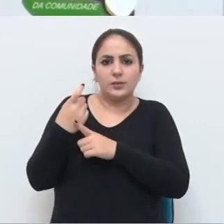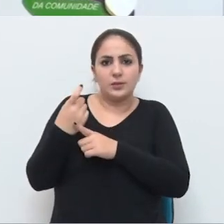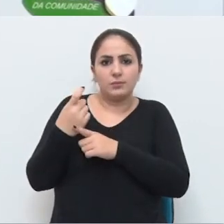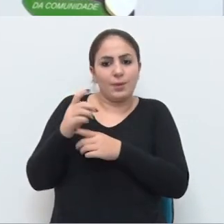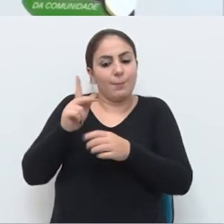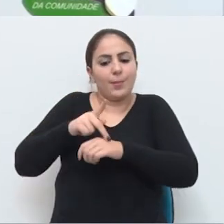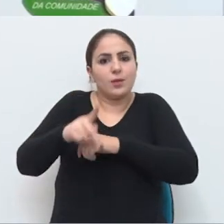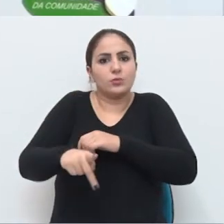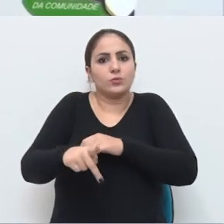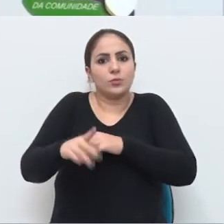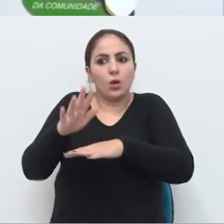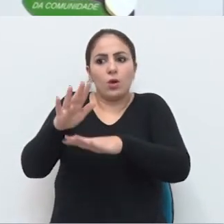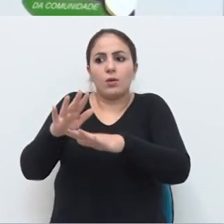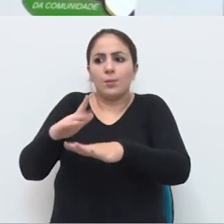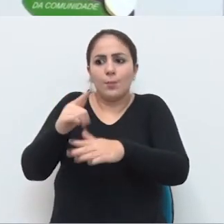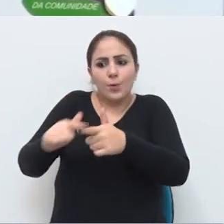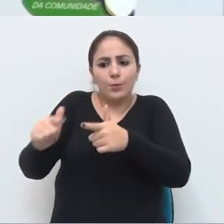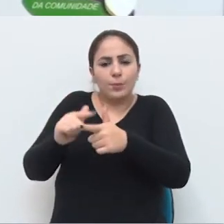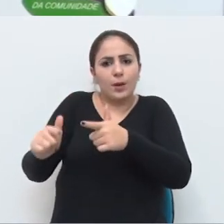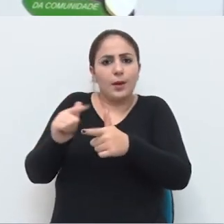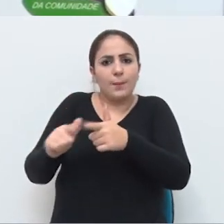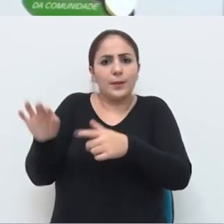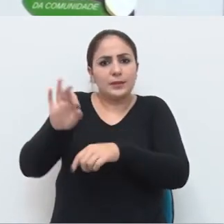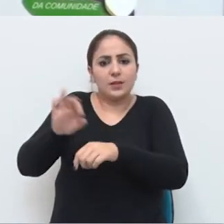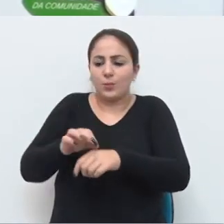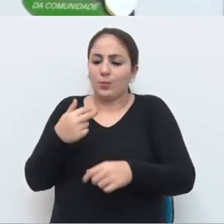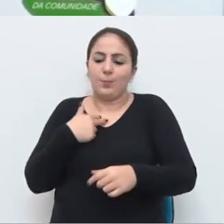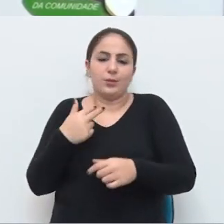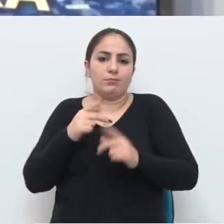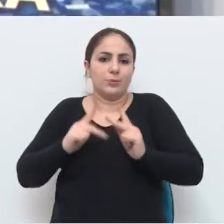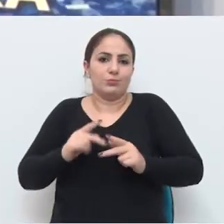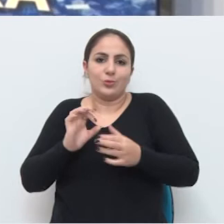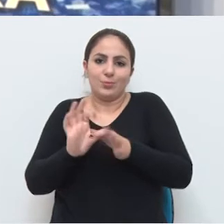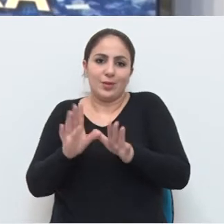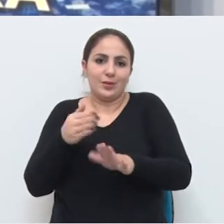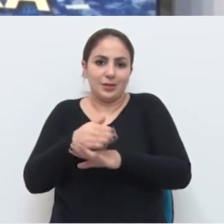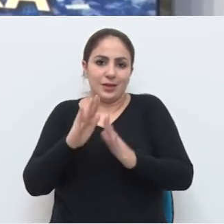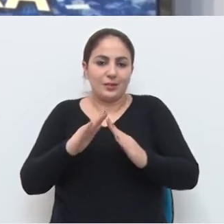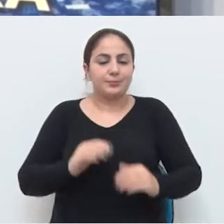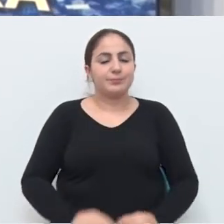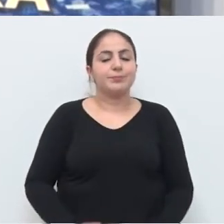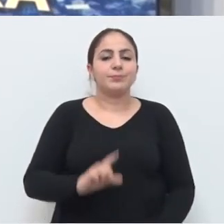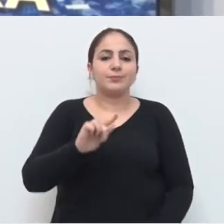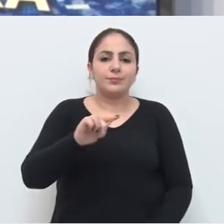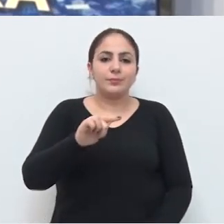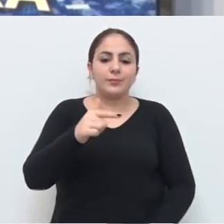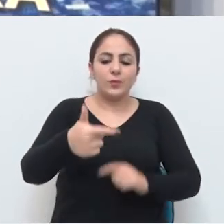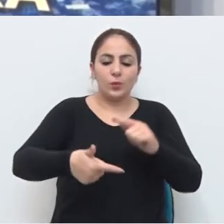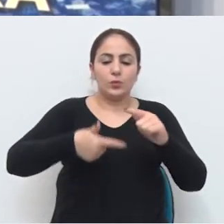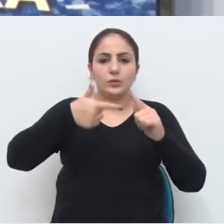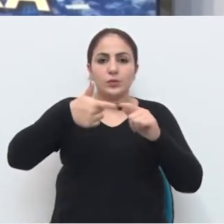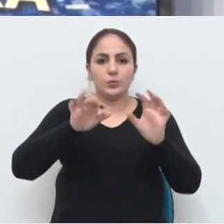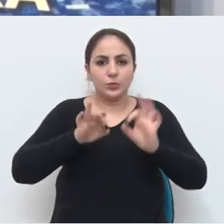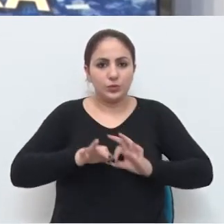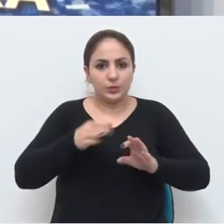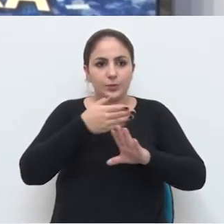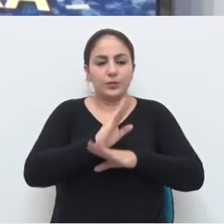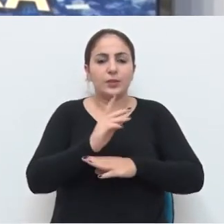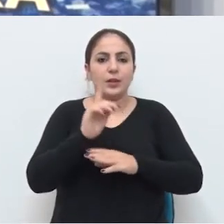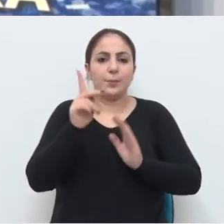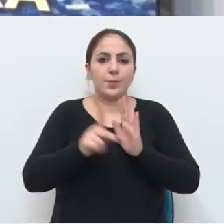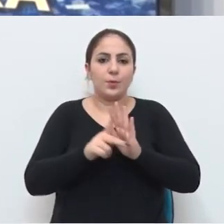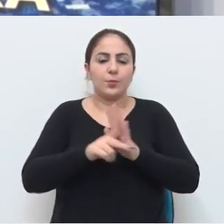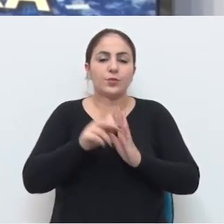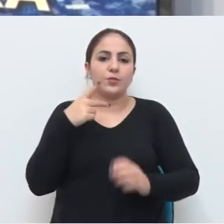daqui a pouco o Passo Fundo vai ficar doente de dengue, porque eles não vão deixar entrar nas casas. O segundo projeto aprovado é de autoria do vereador